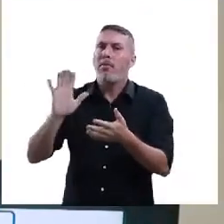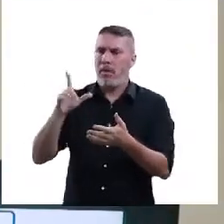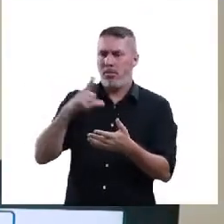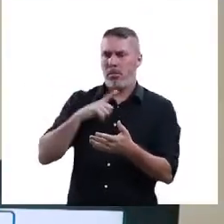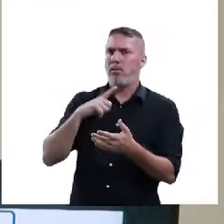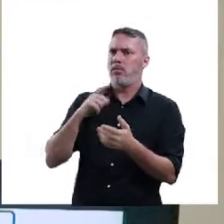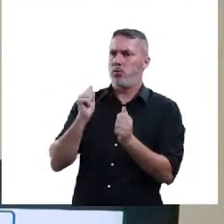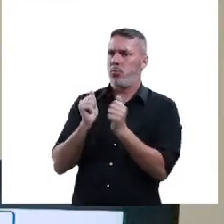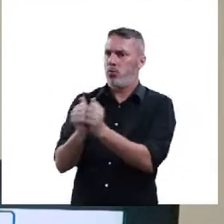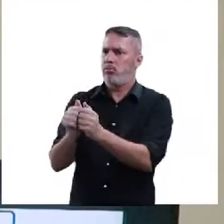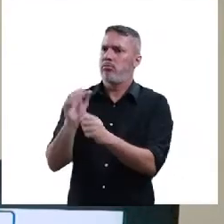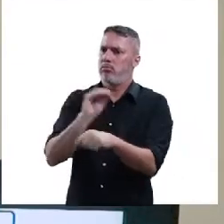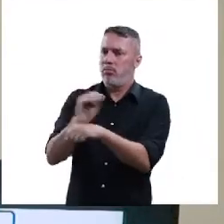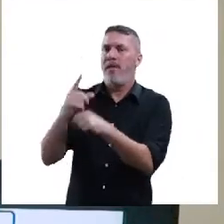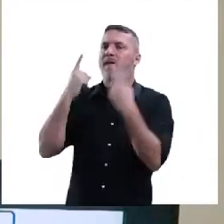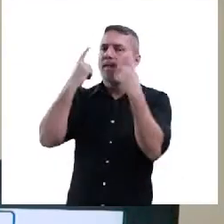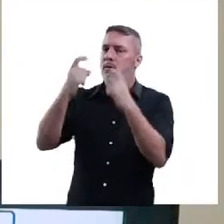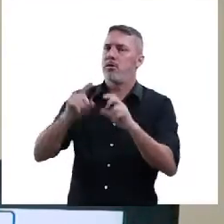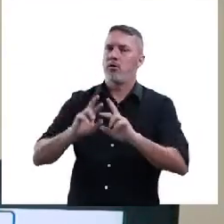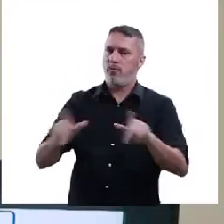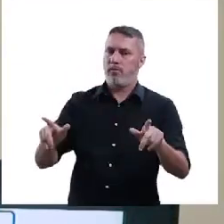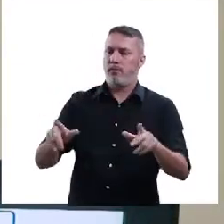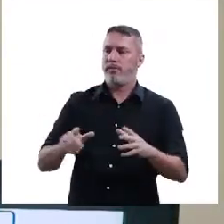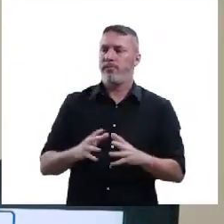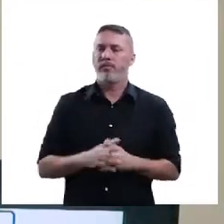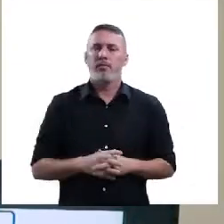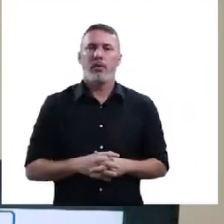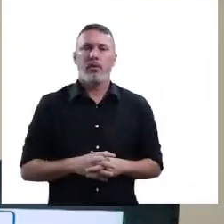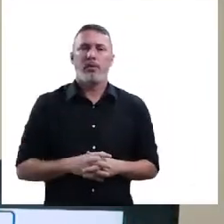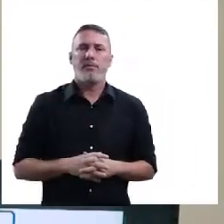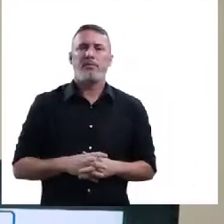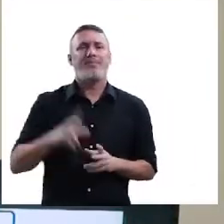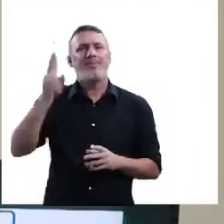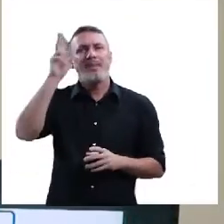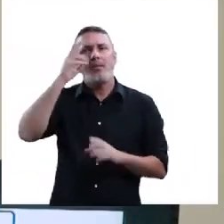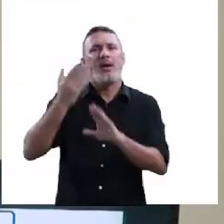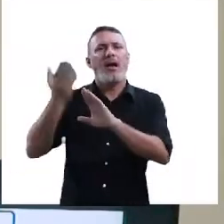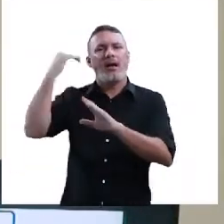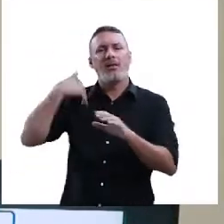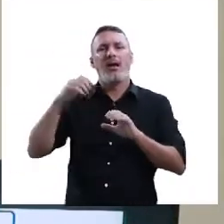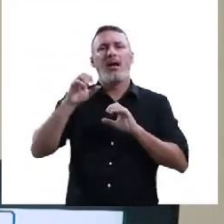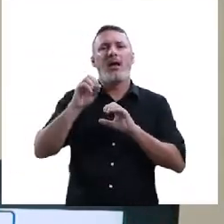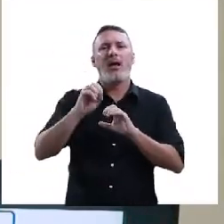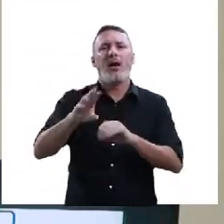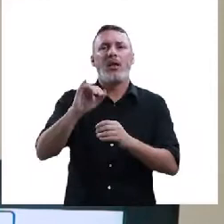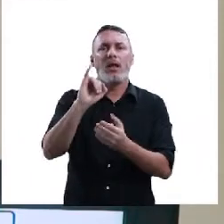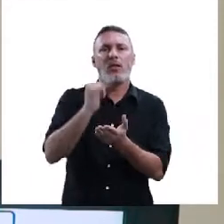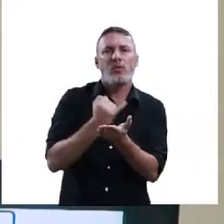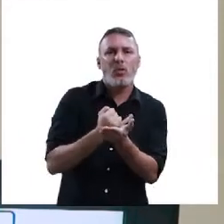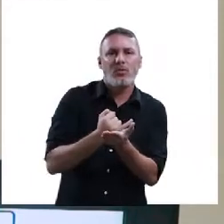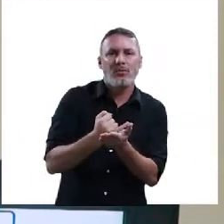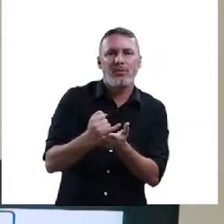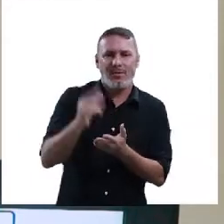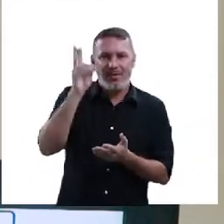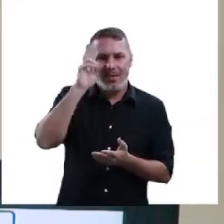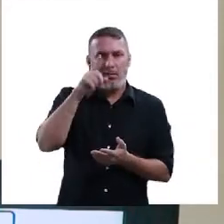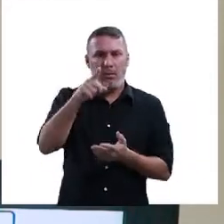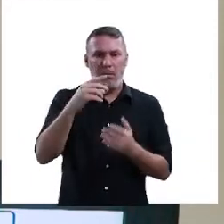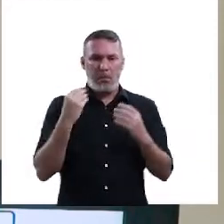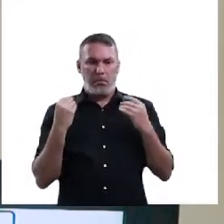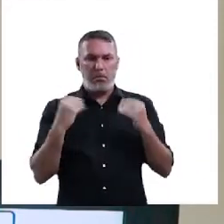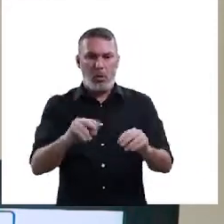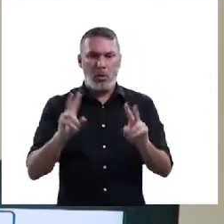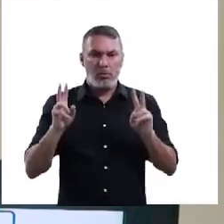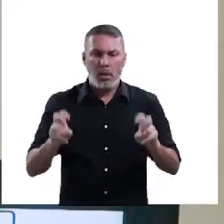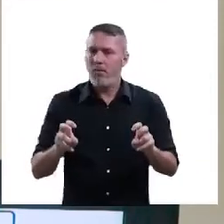não comece o tema logo de cara, vamos usar da contextualização. Eu falei com vocês dos filmes, nós falamos também na aula do desenvolvimento, que eu